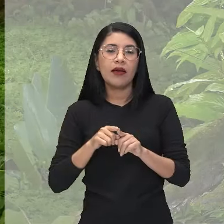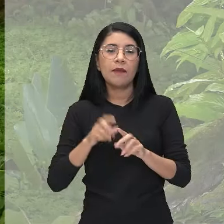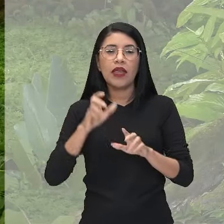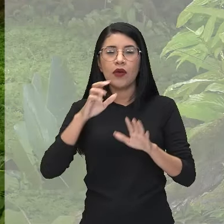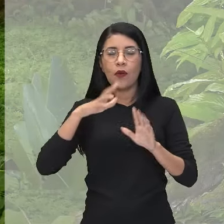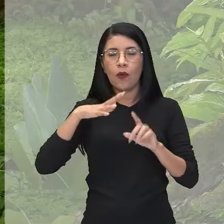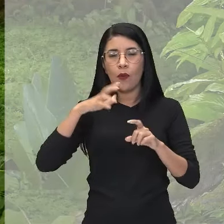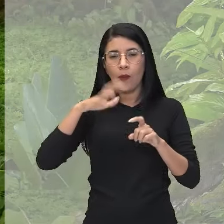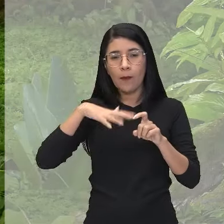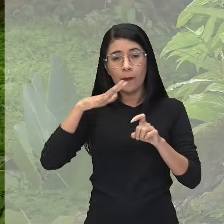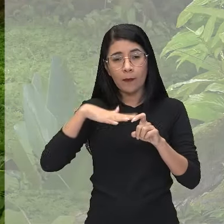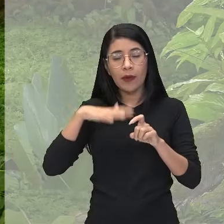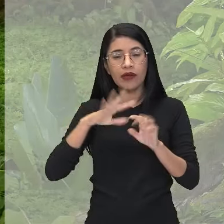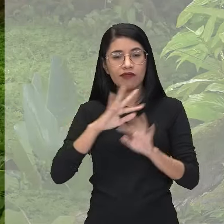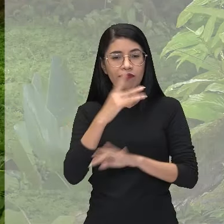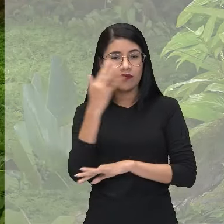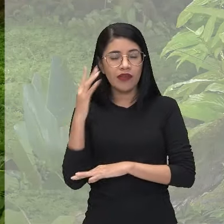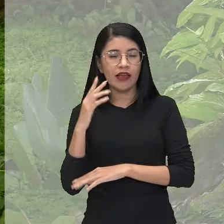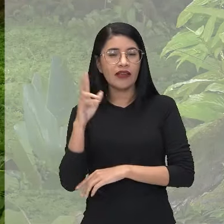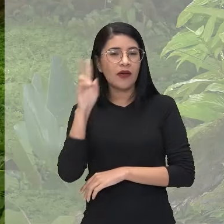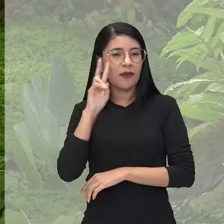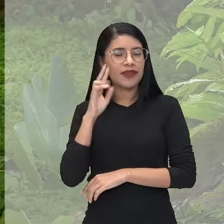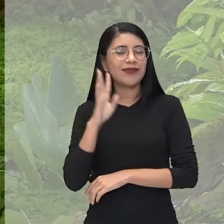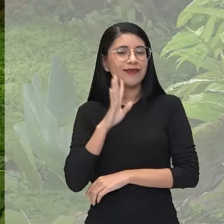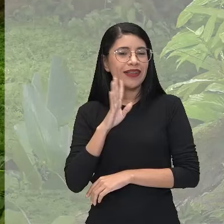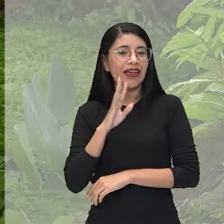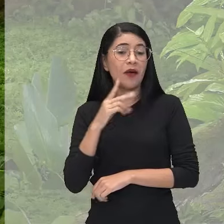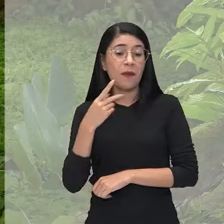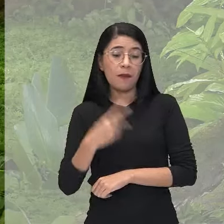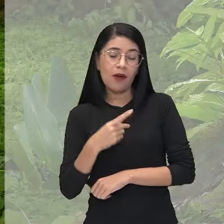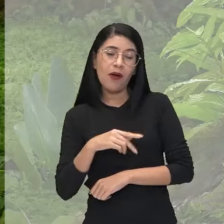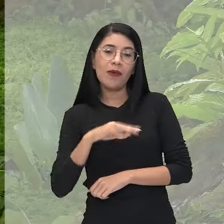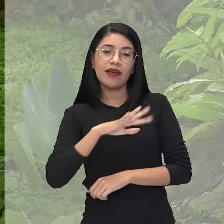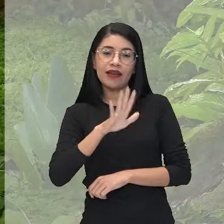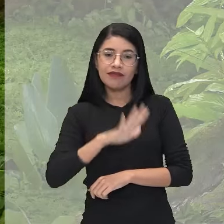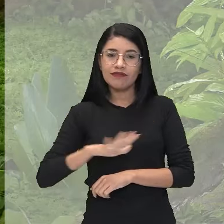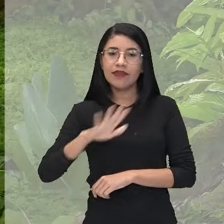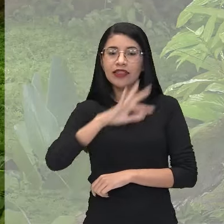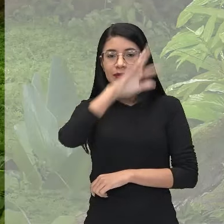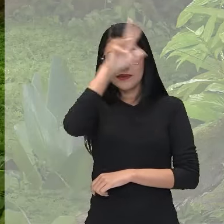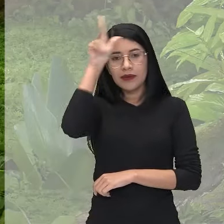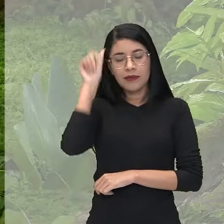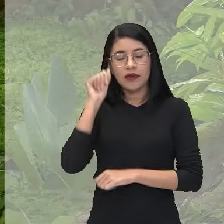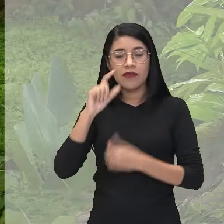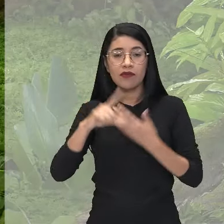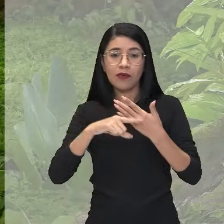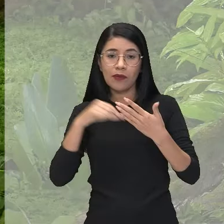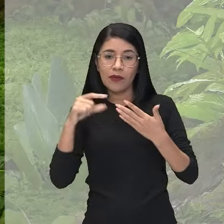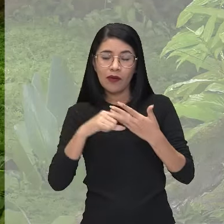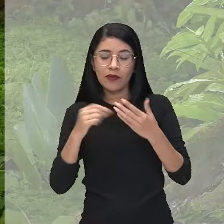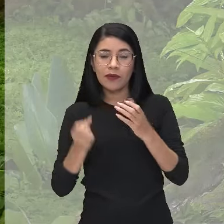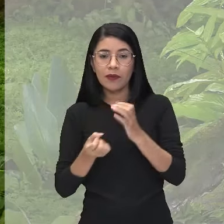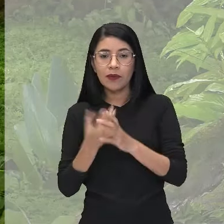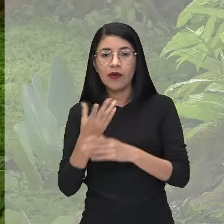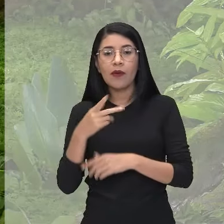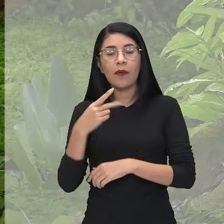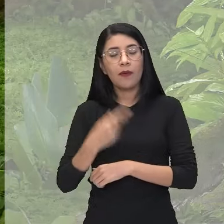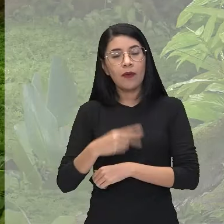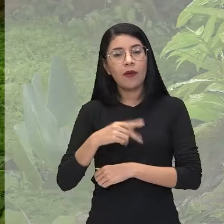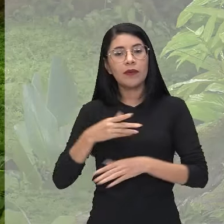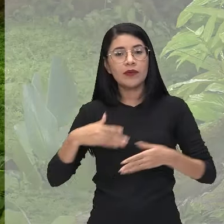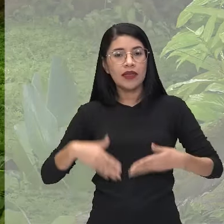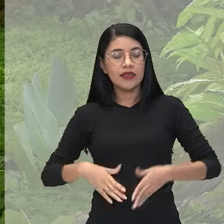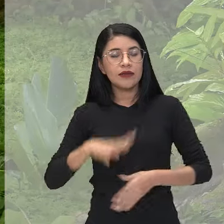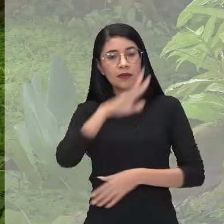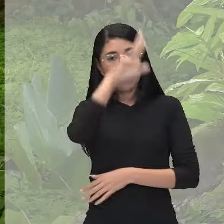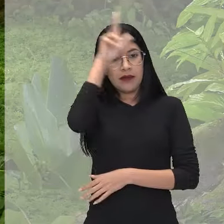Olha só que legal essa história, né, gente? É uma história nossa, é uma história regional, escrita por um autor aqui, um autor